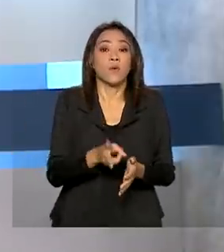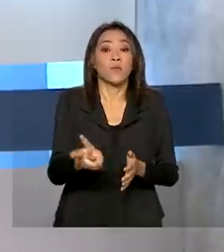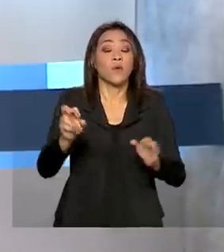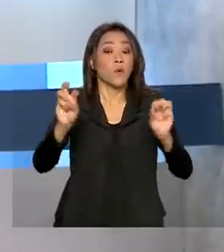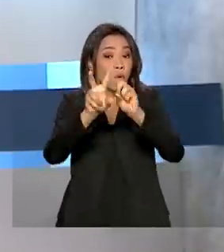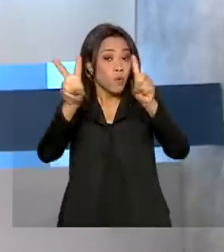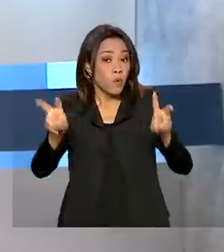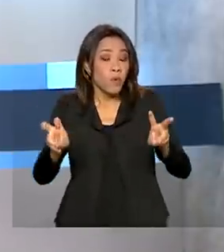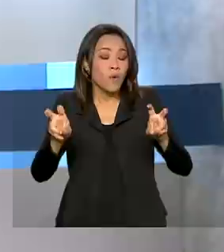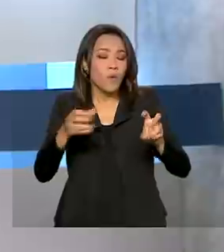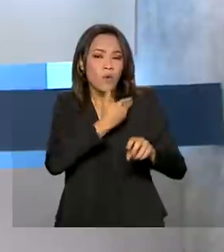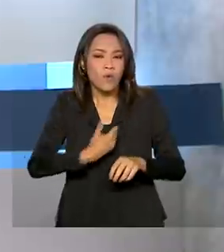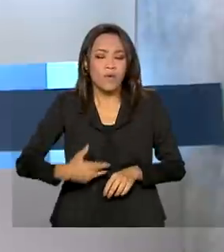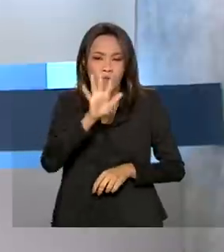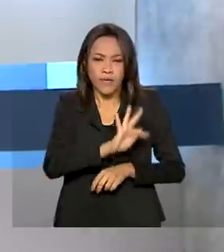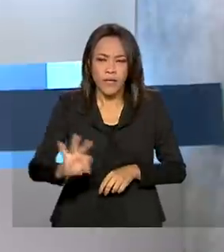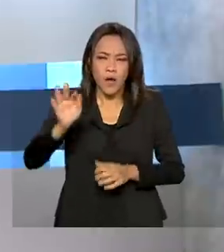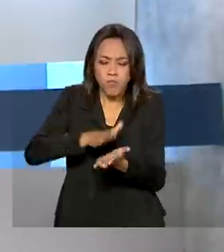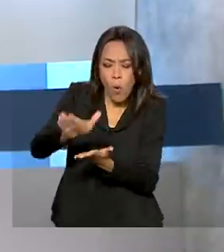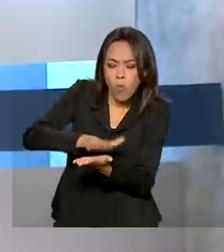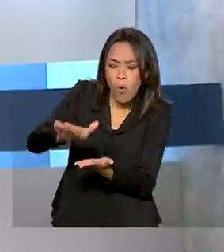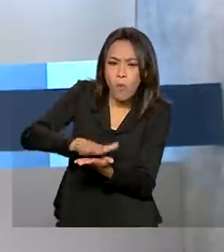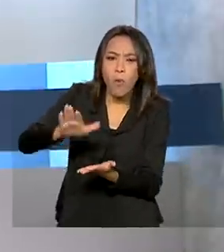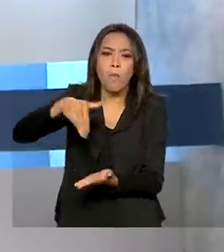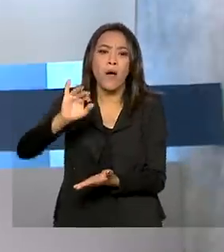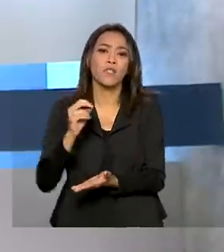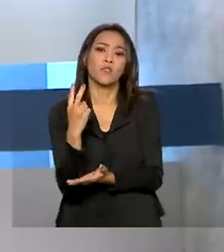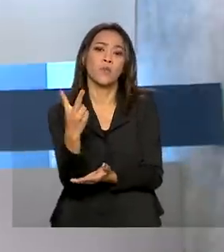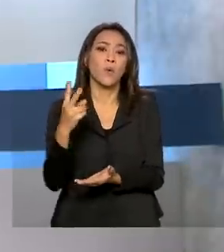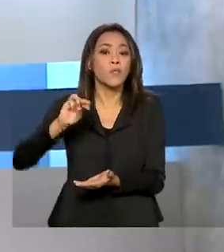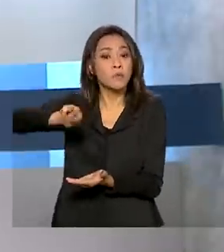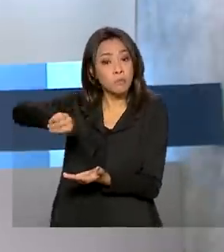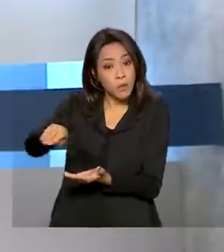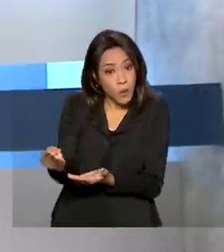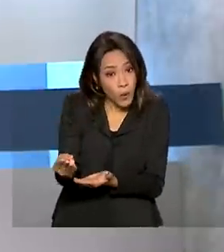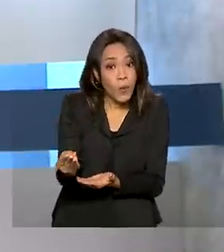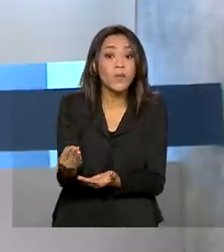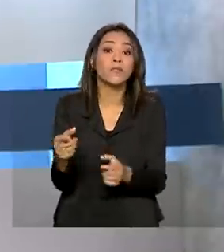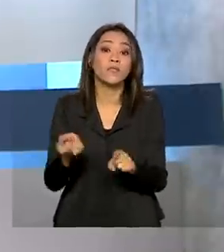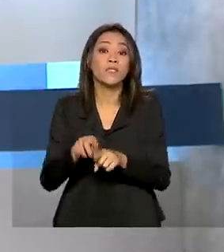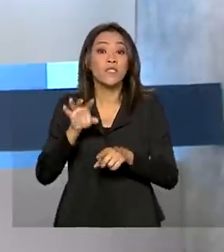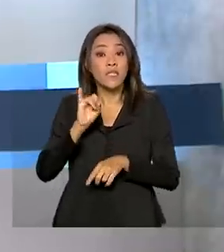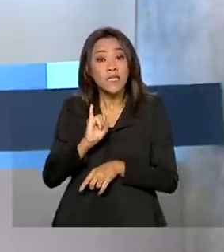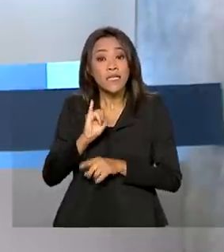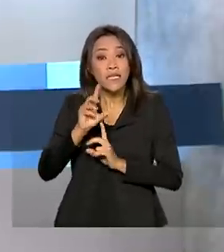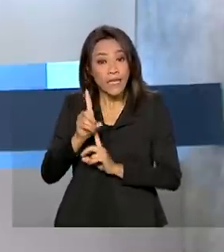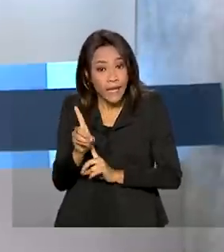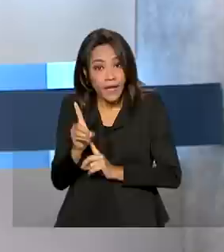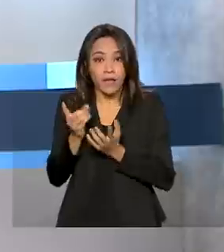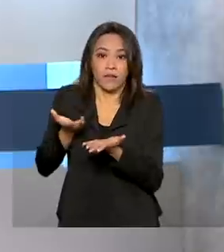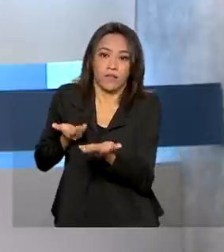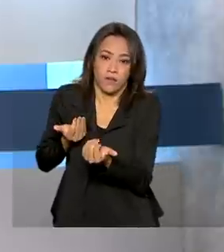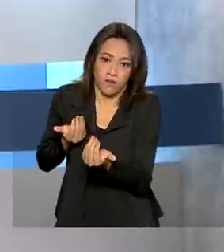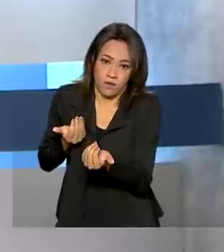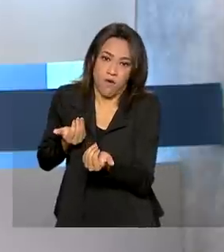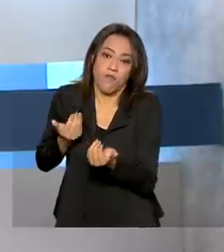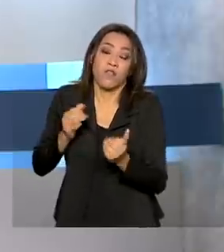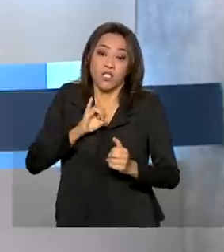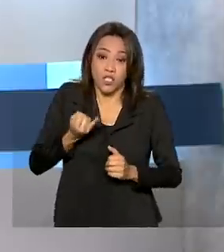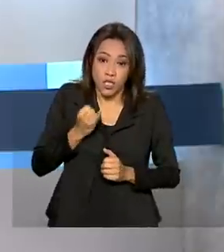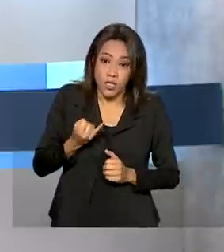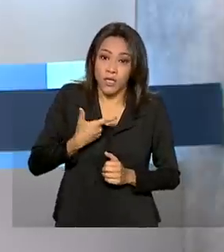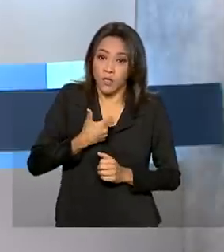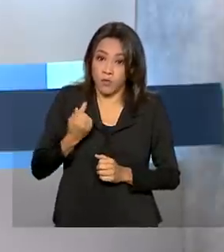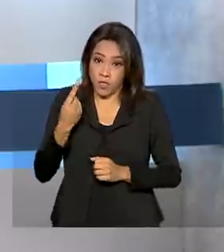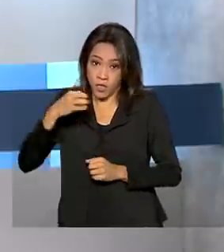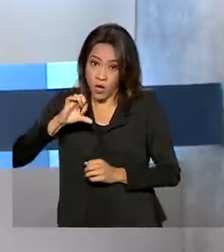o governo federal emitiu mais de 2 milhões e 100 mil carteiras e de jovem de janeiro de 2019 a maio